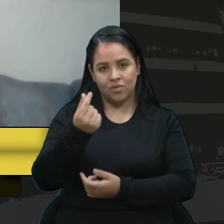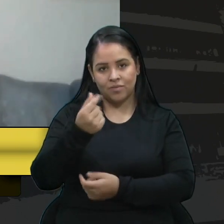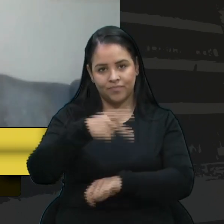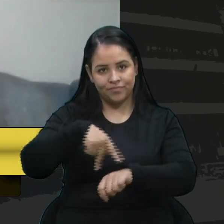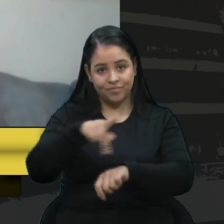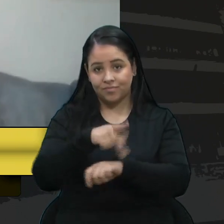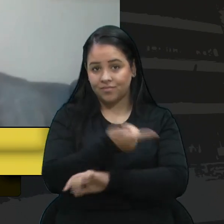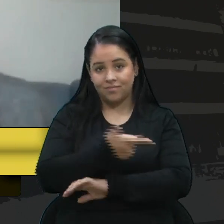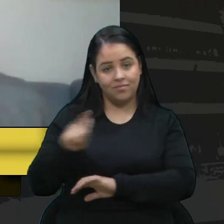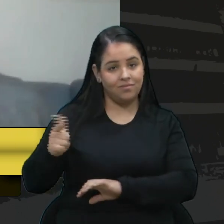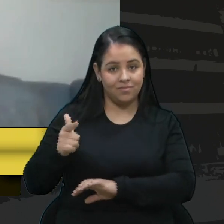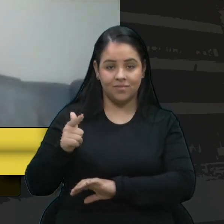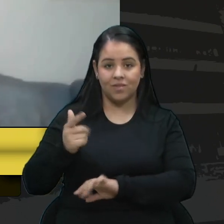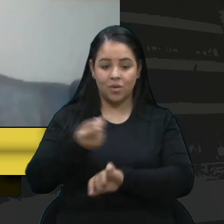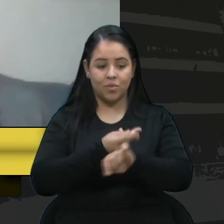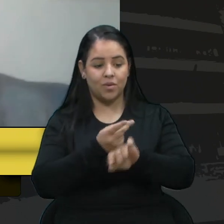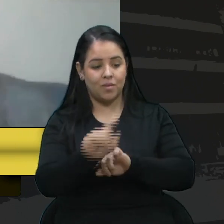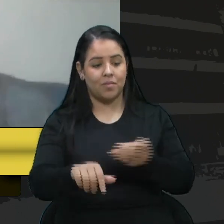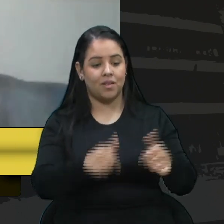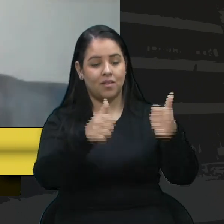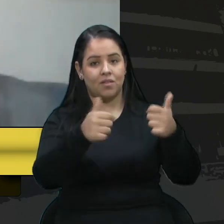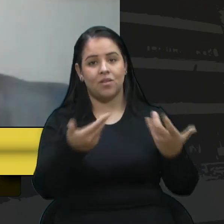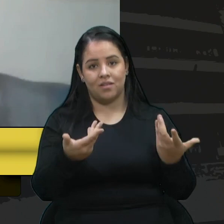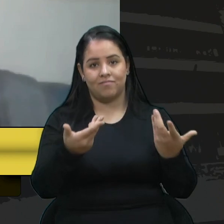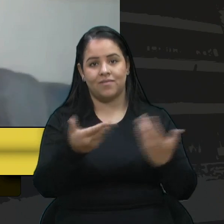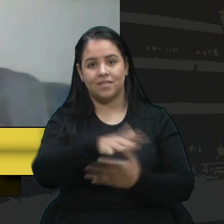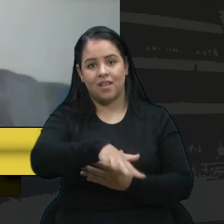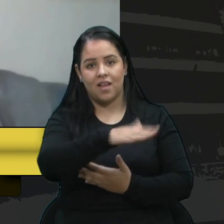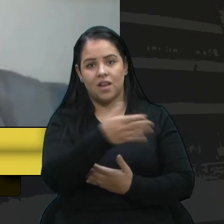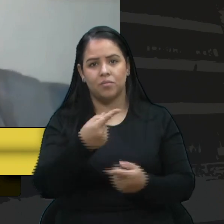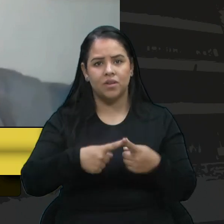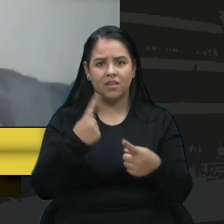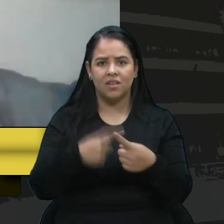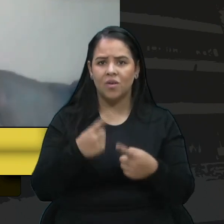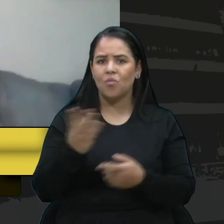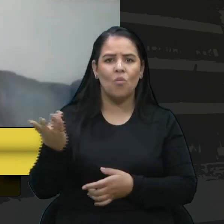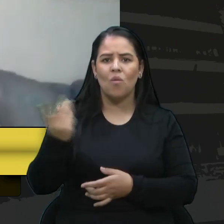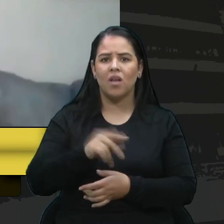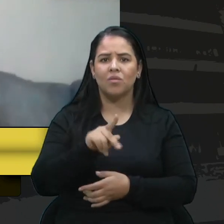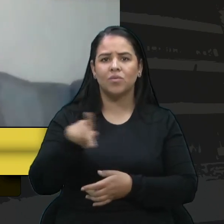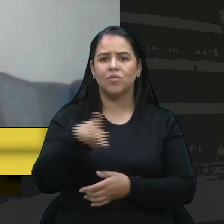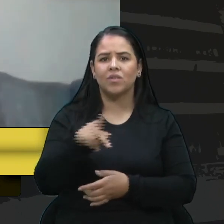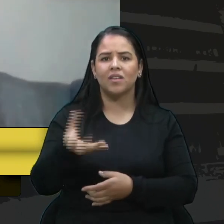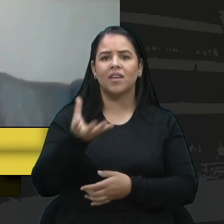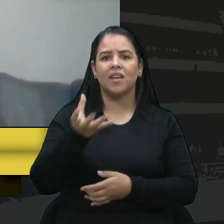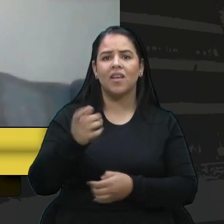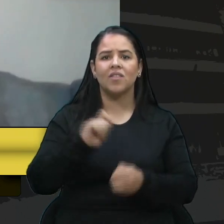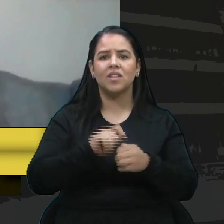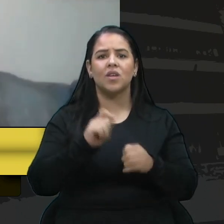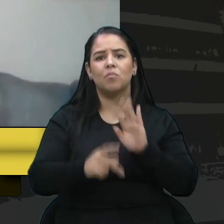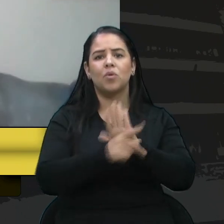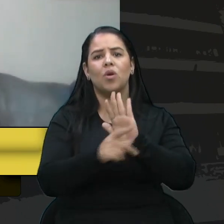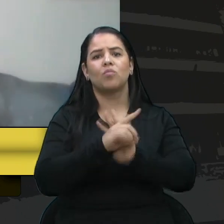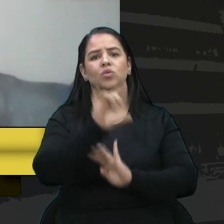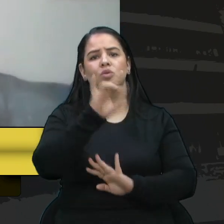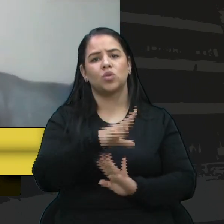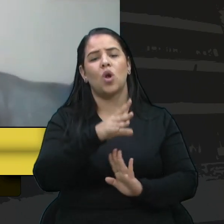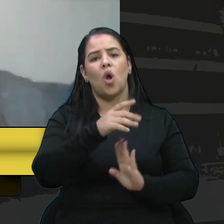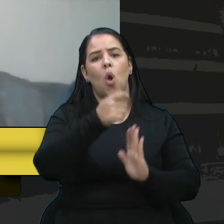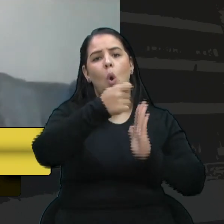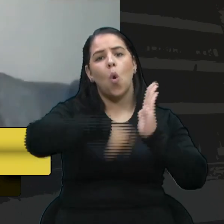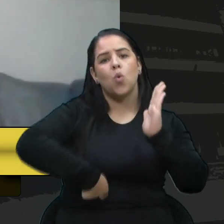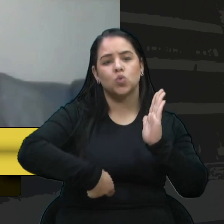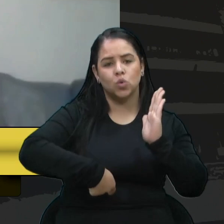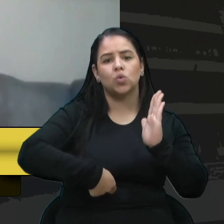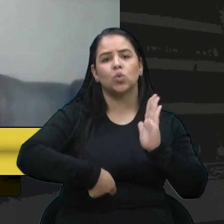setor, que é o que nós temos. Quantos professores querem fazer o concurso do município, ser professores